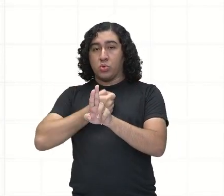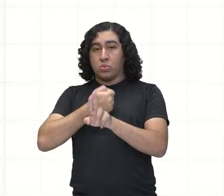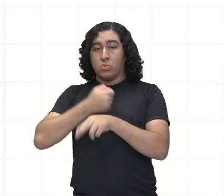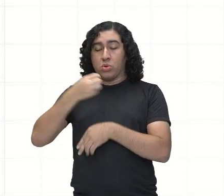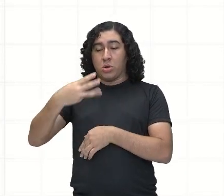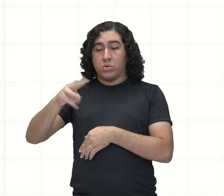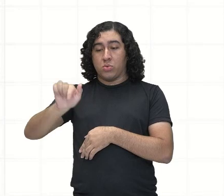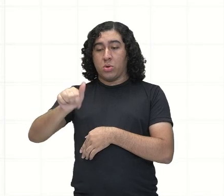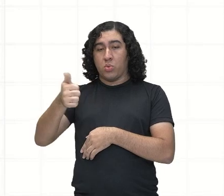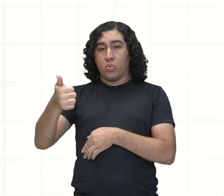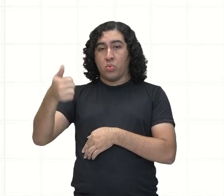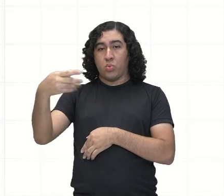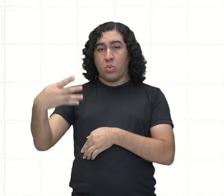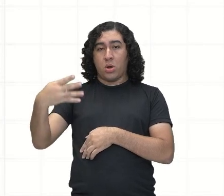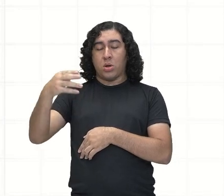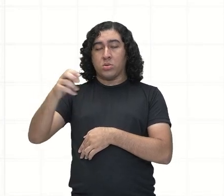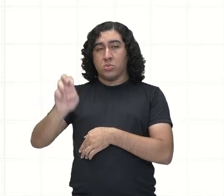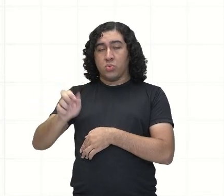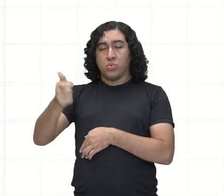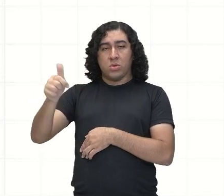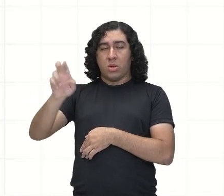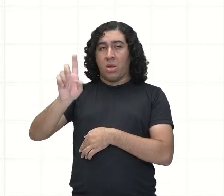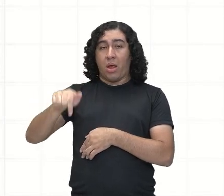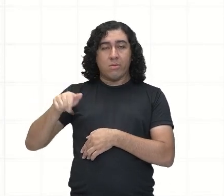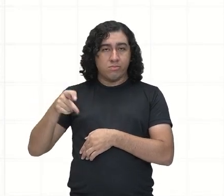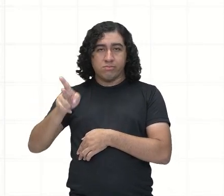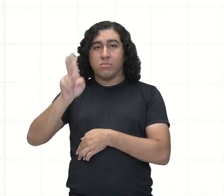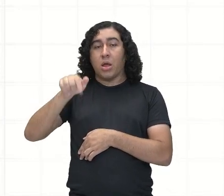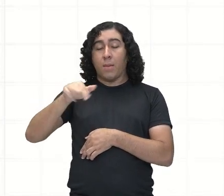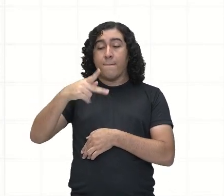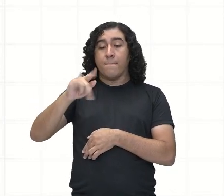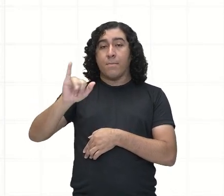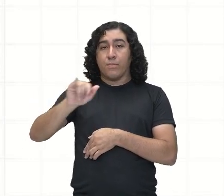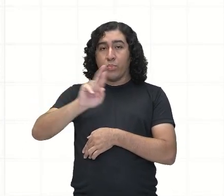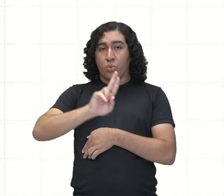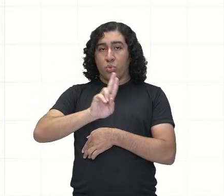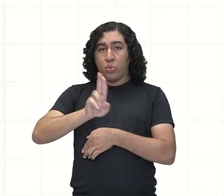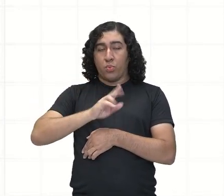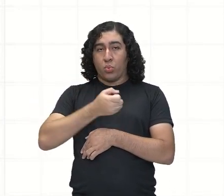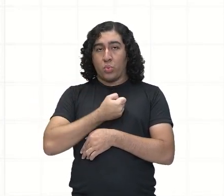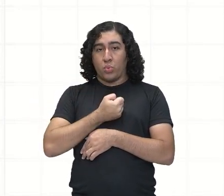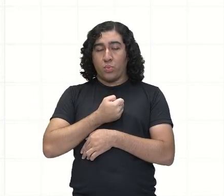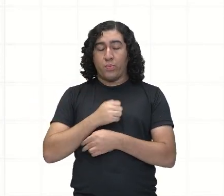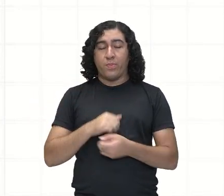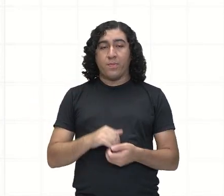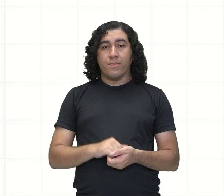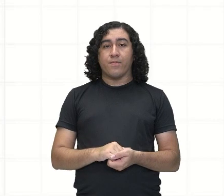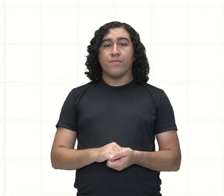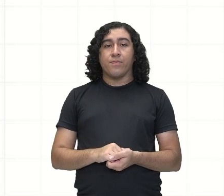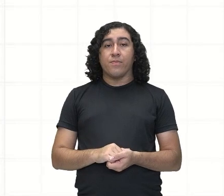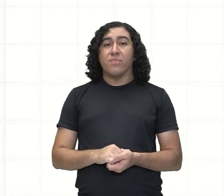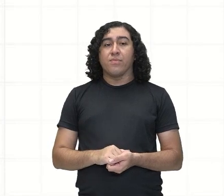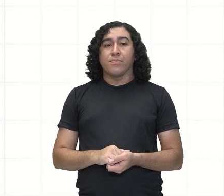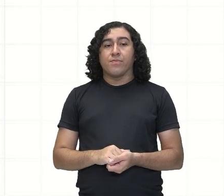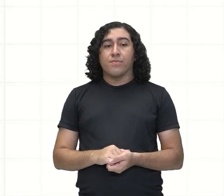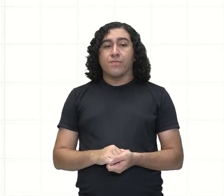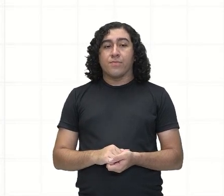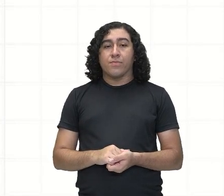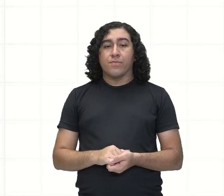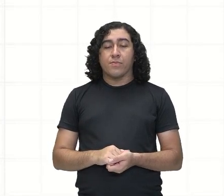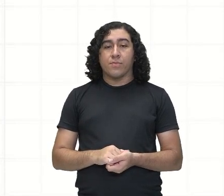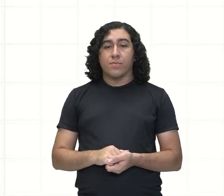pi. Ok? Aí tá tranquilo, né? E o que que você vai lembrar? Você vai lembrar, então, ó...